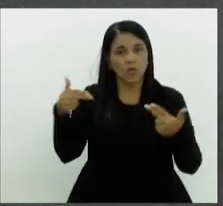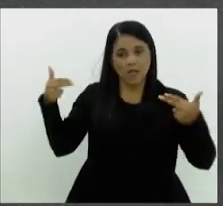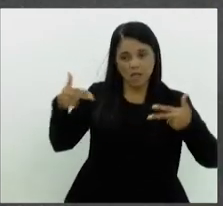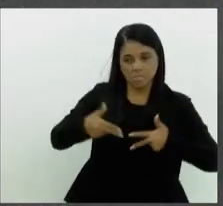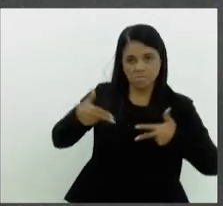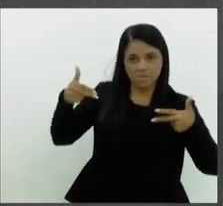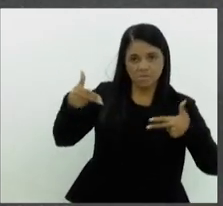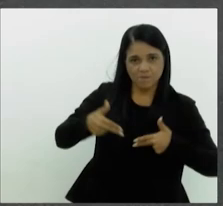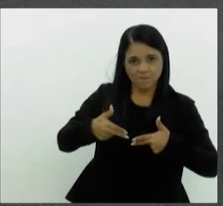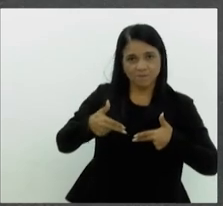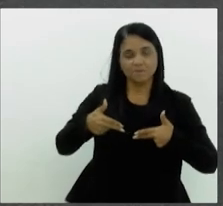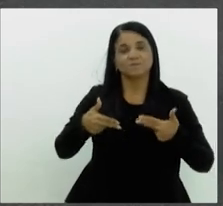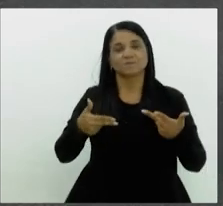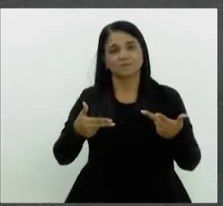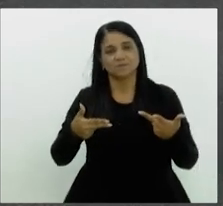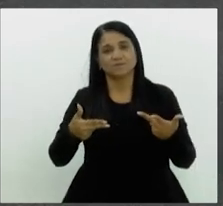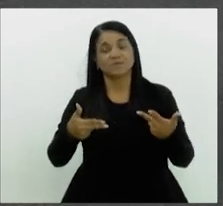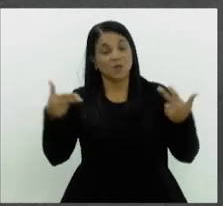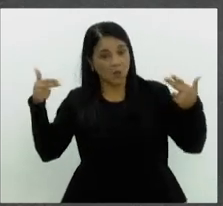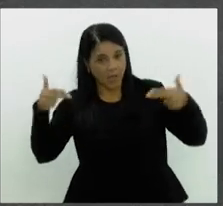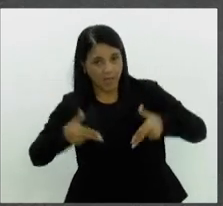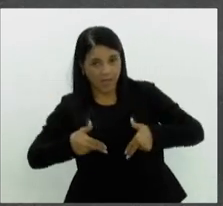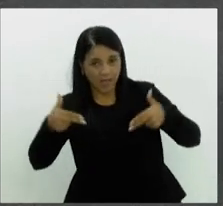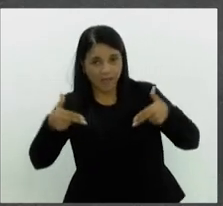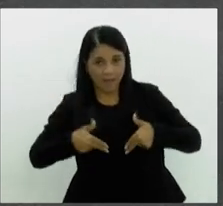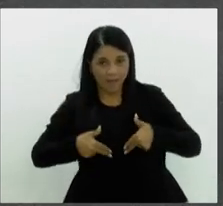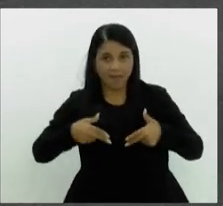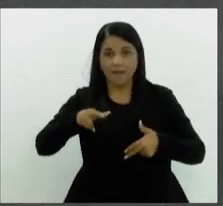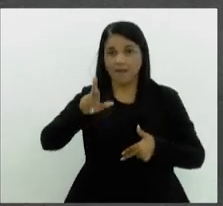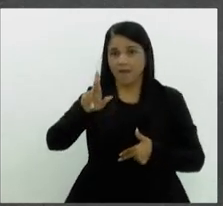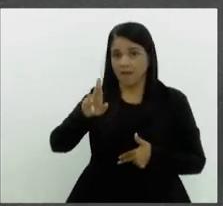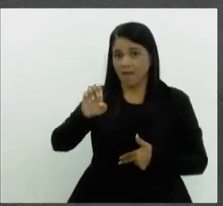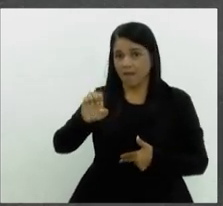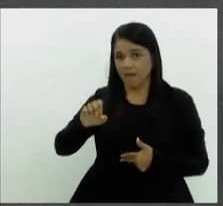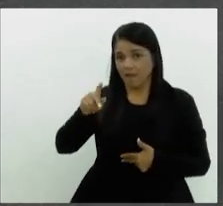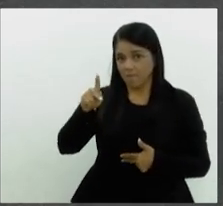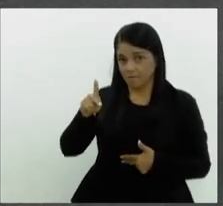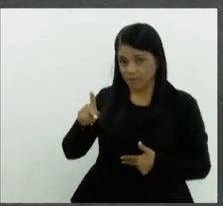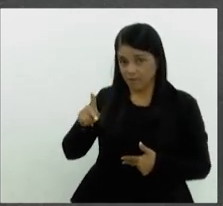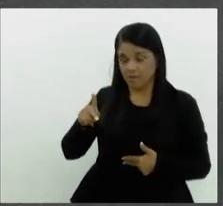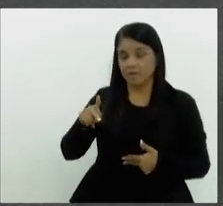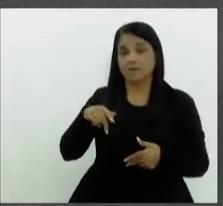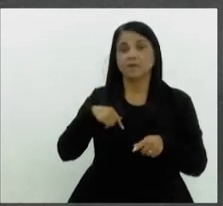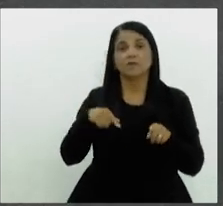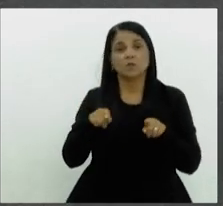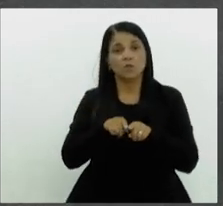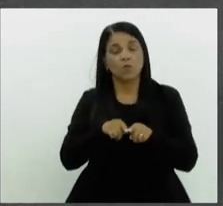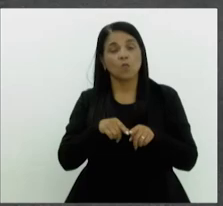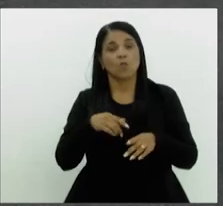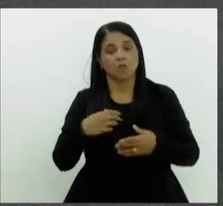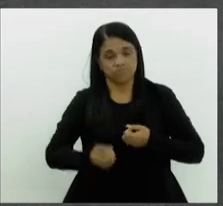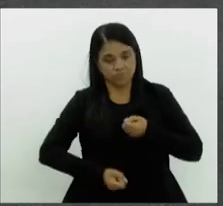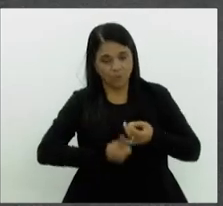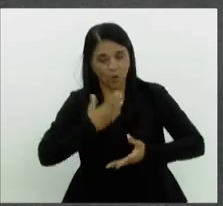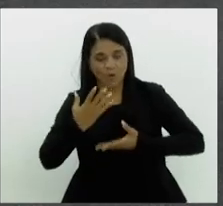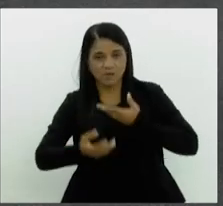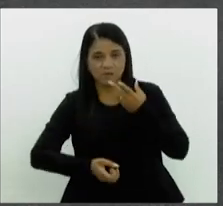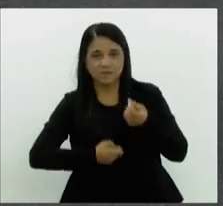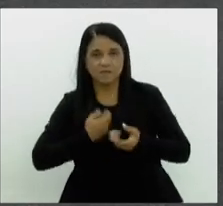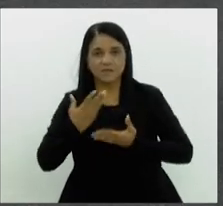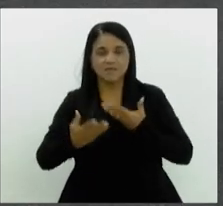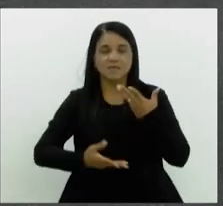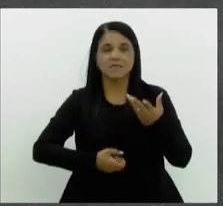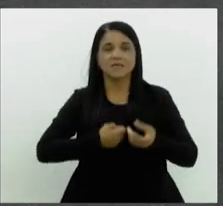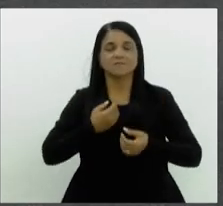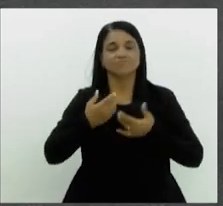elementos. A partir do rap, que é o ritmo e a poesia, a poesia é rimada, o jovem consegue contar o seu cotidiano,